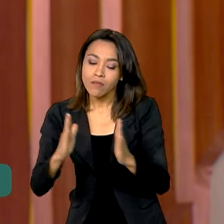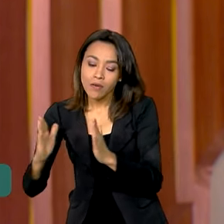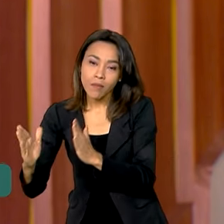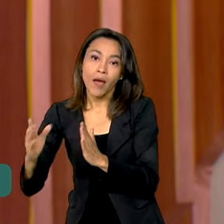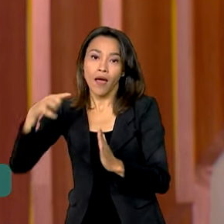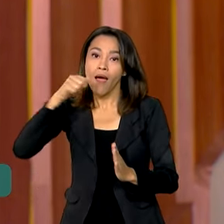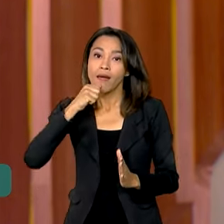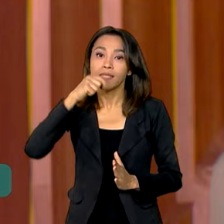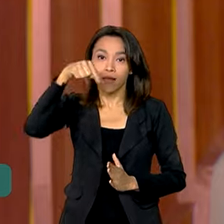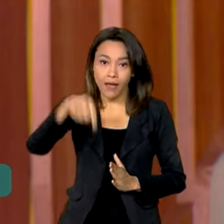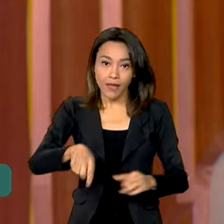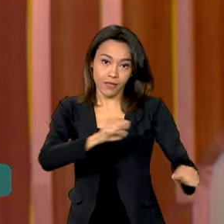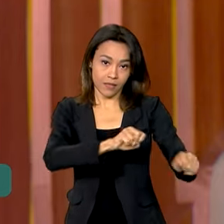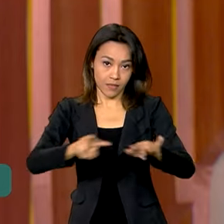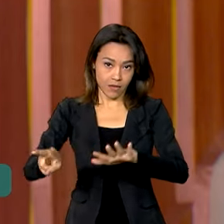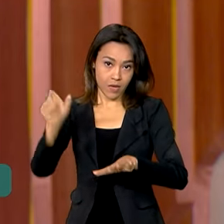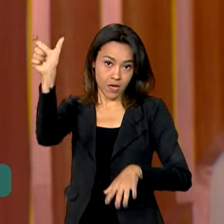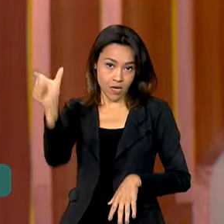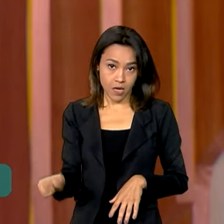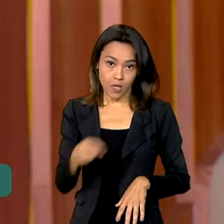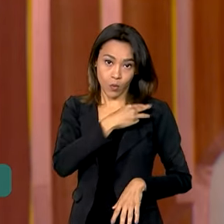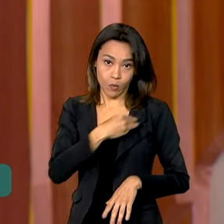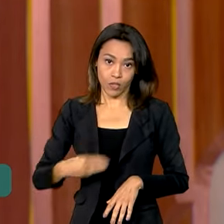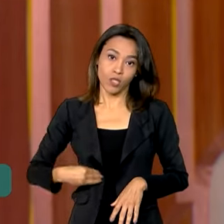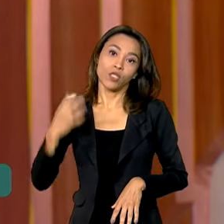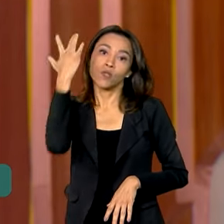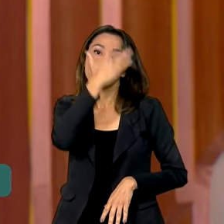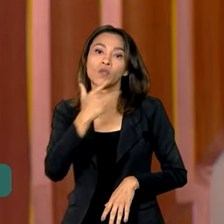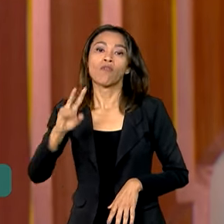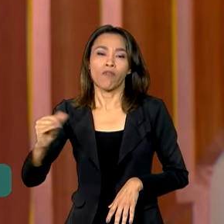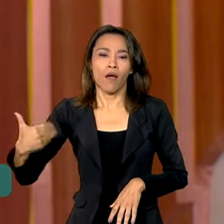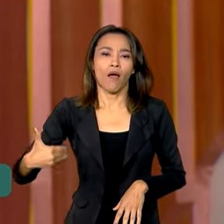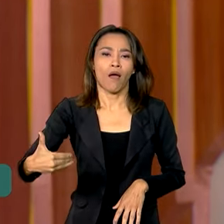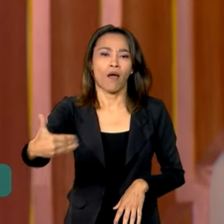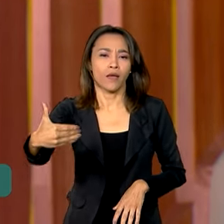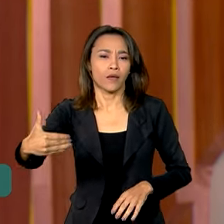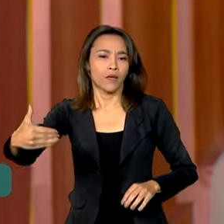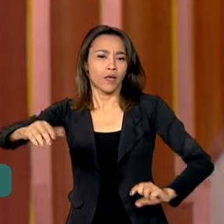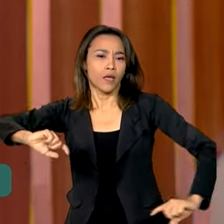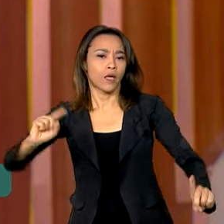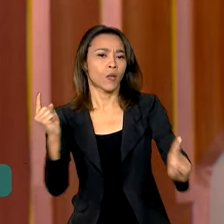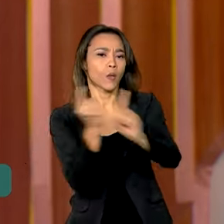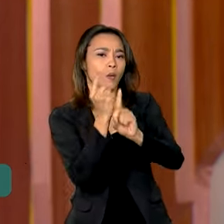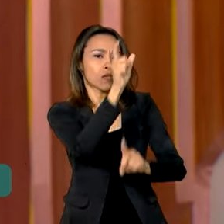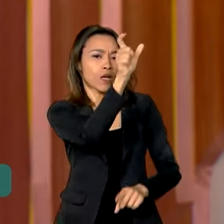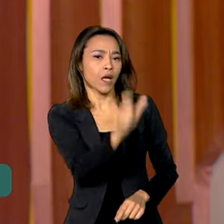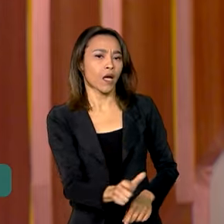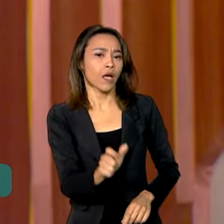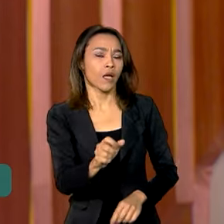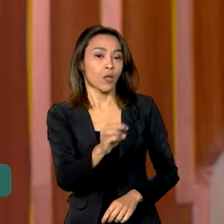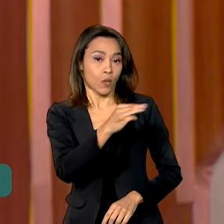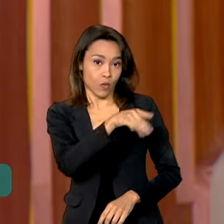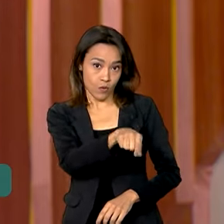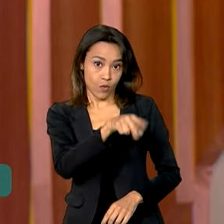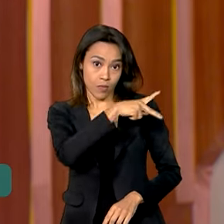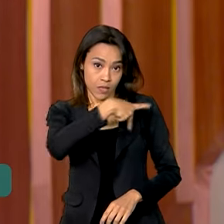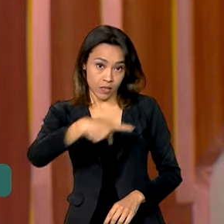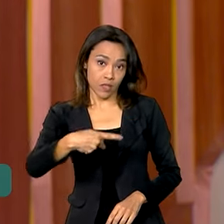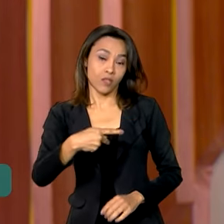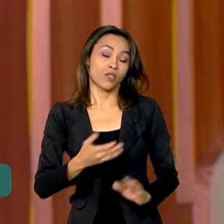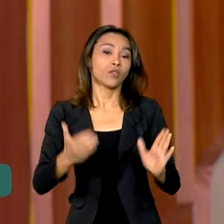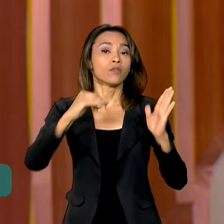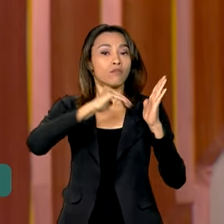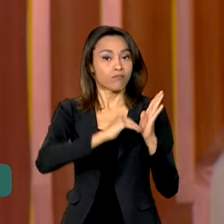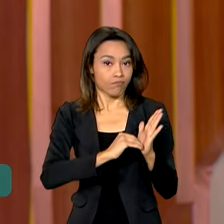essa semana, Haddad deve encontrar o ministro, o presidente do Senado, Rodrigo Pacheco. Esse encontro